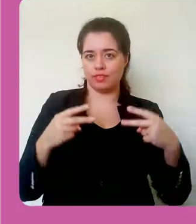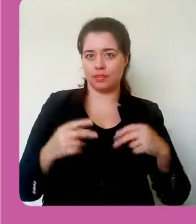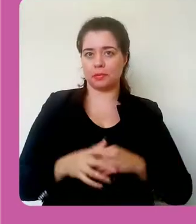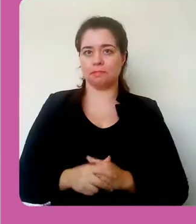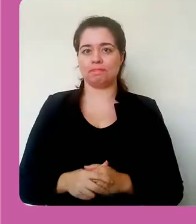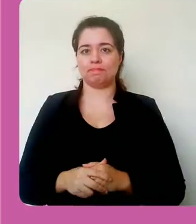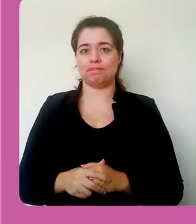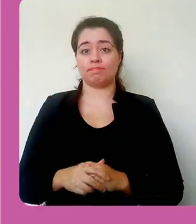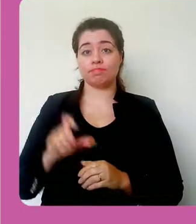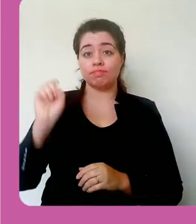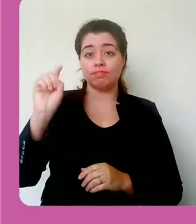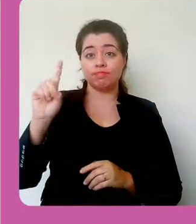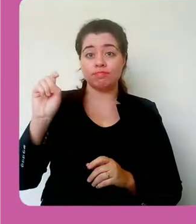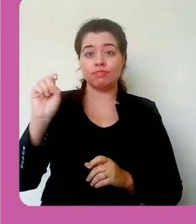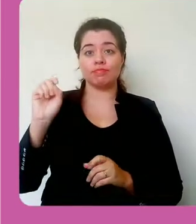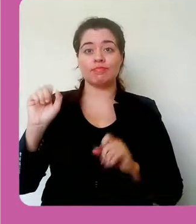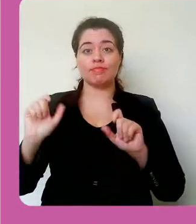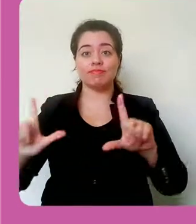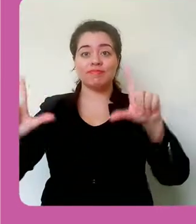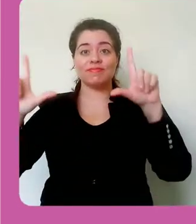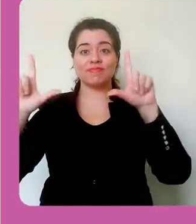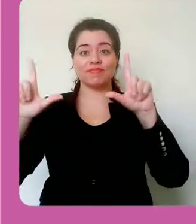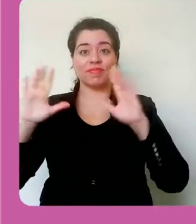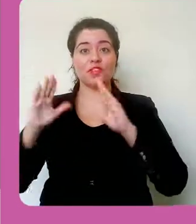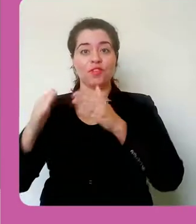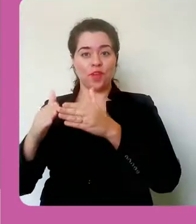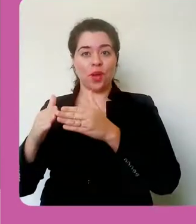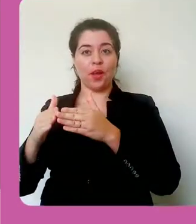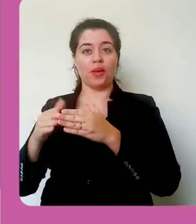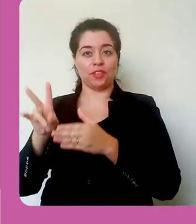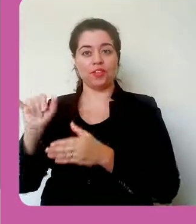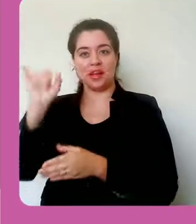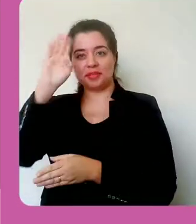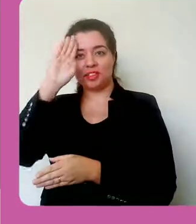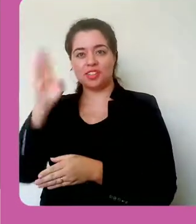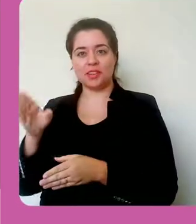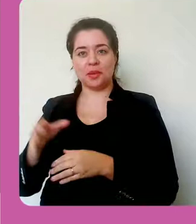clicar nele, ele vai abrir o fórum de avisos. Então.